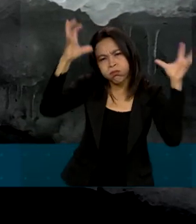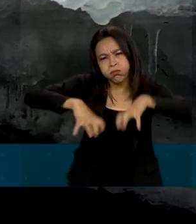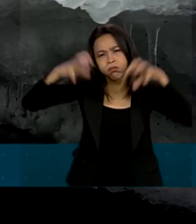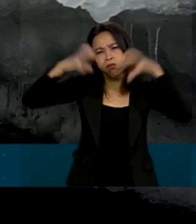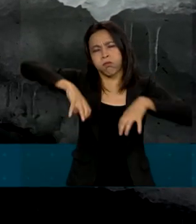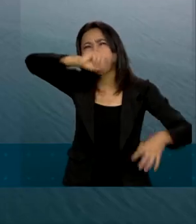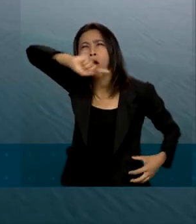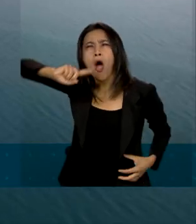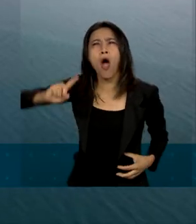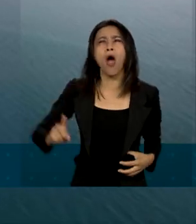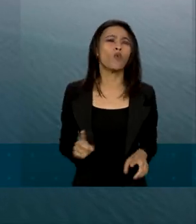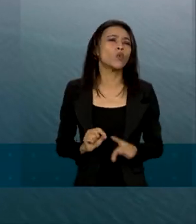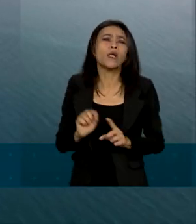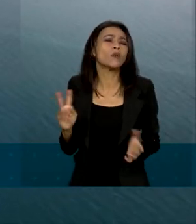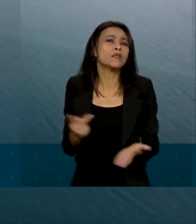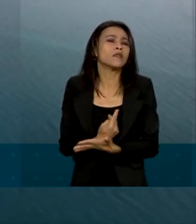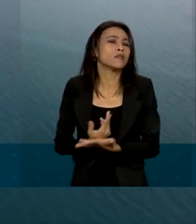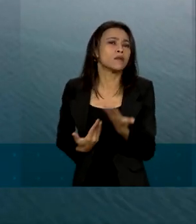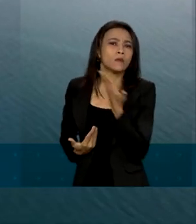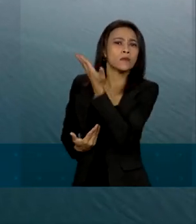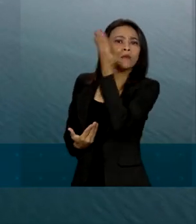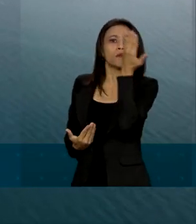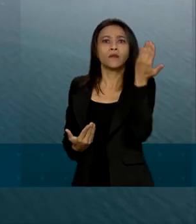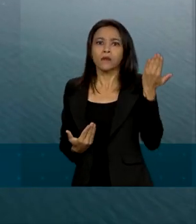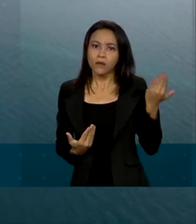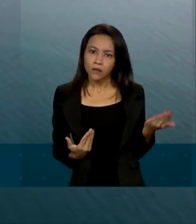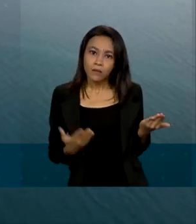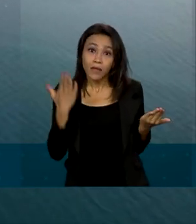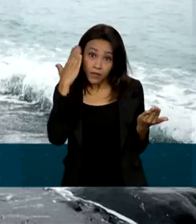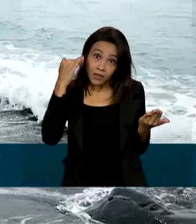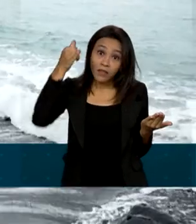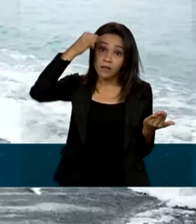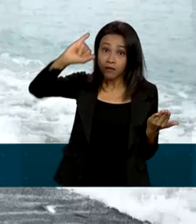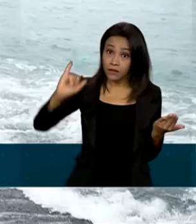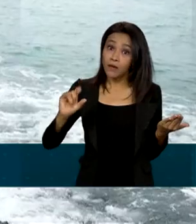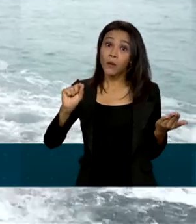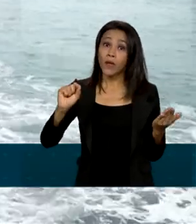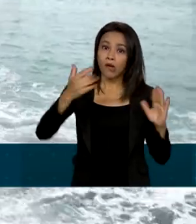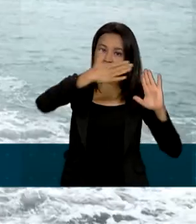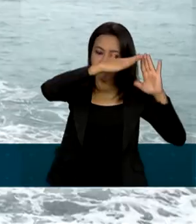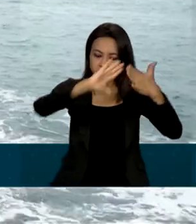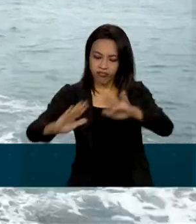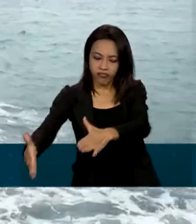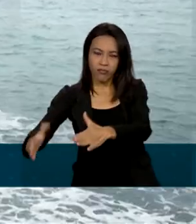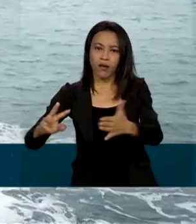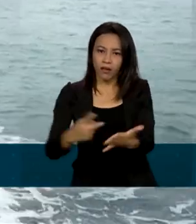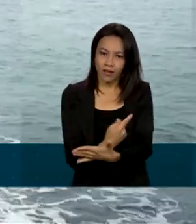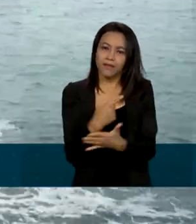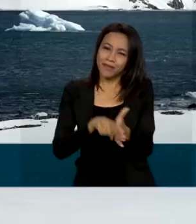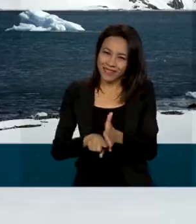preparar, por exemplo, para desastres naturais. Pesquisa é sempre importante.